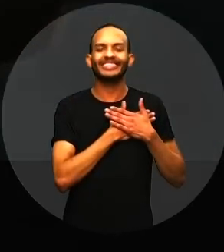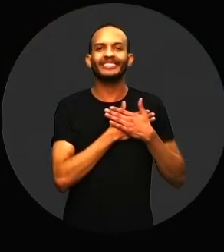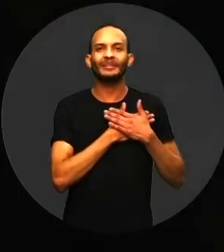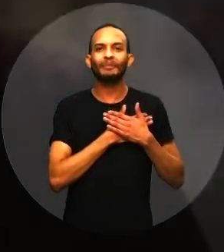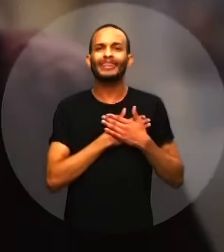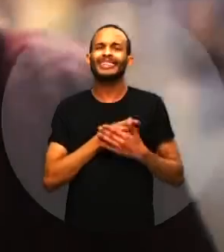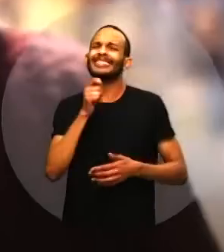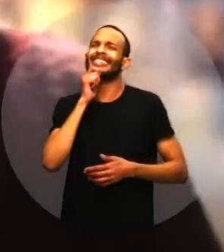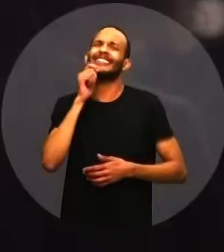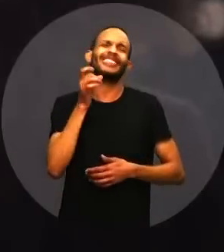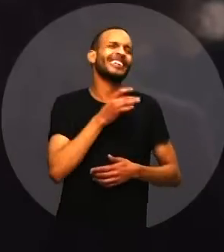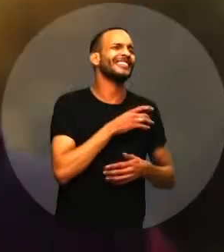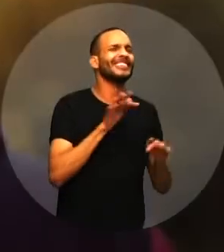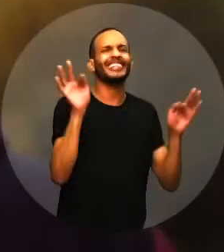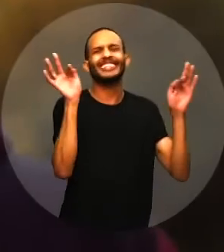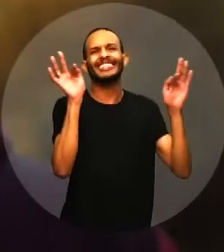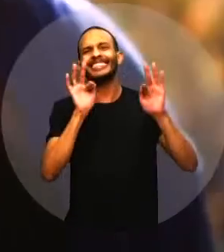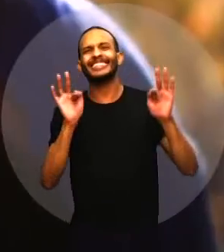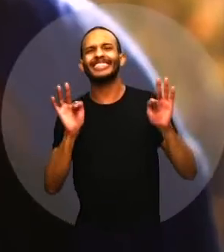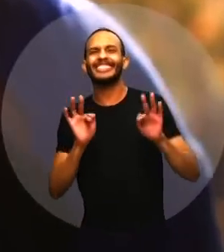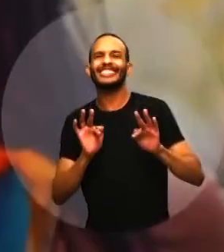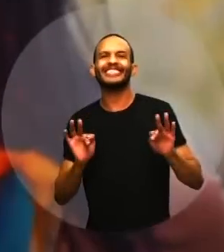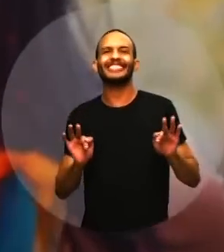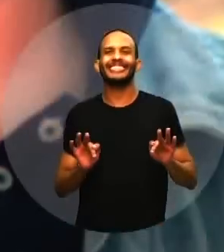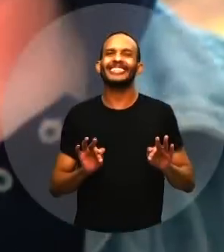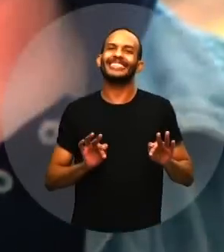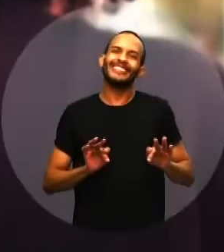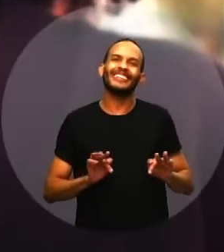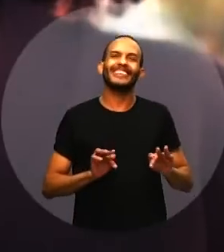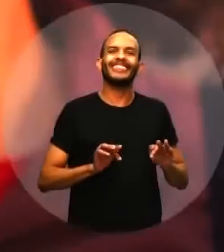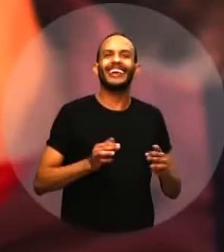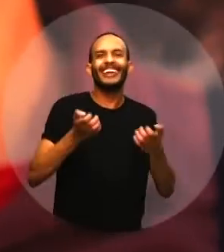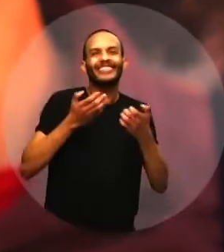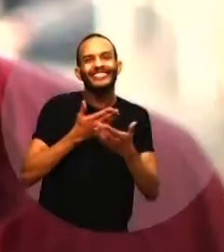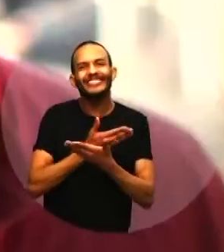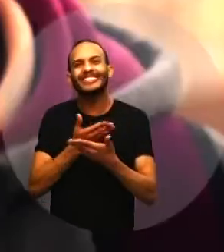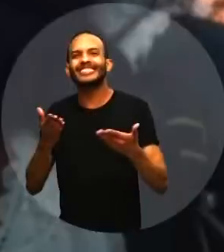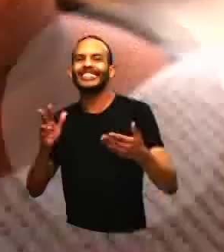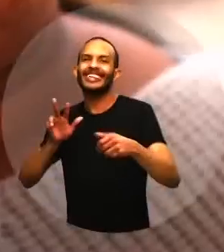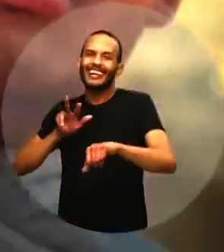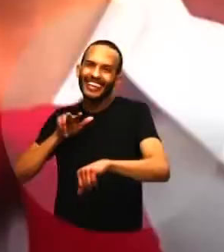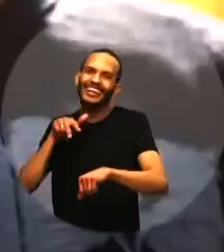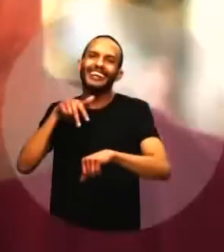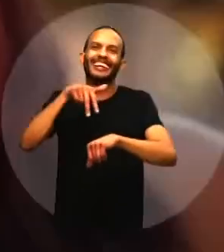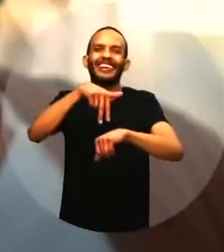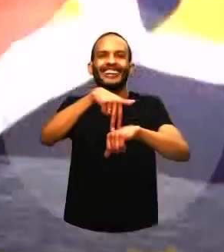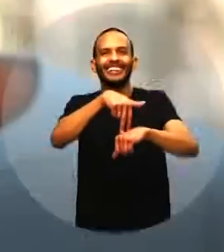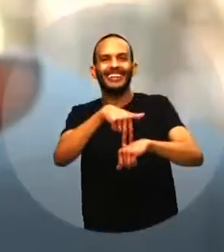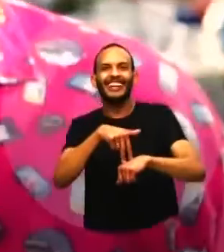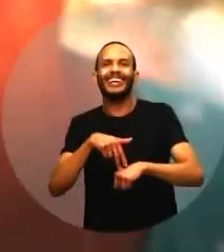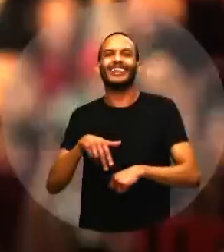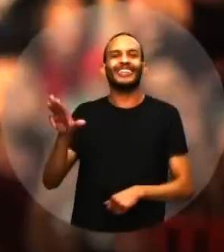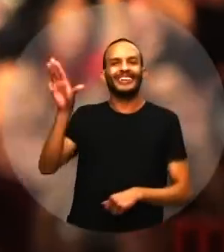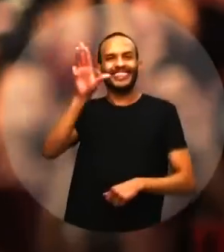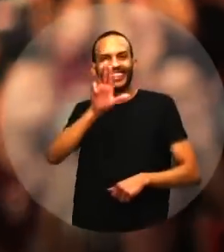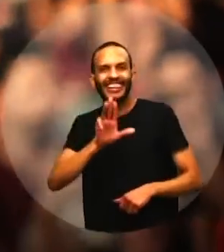Sem medo de ser feliz Quero ver chegar